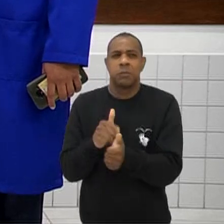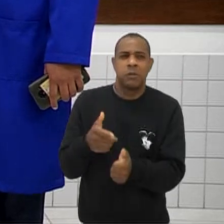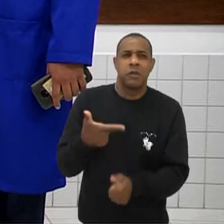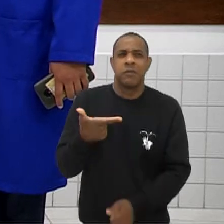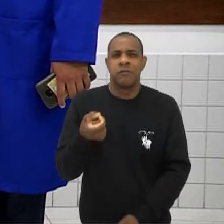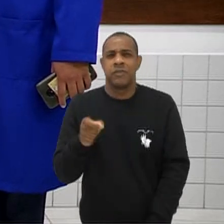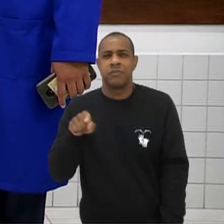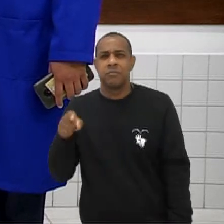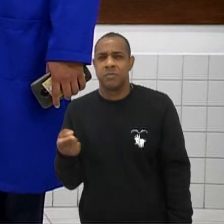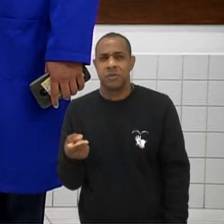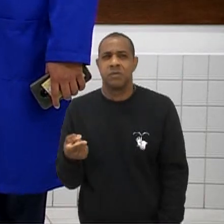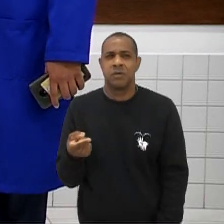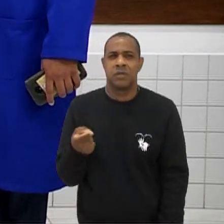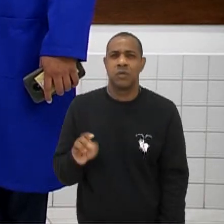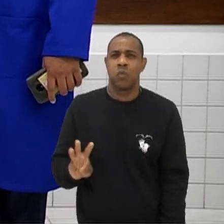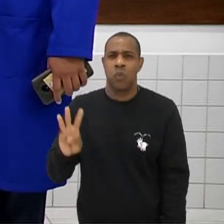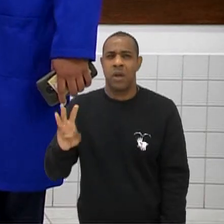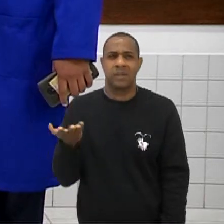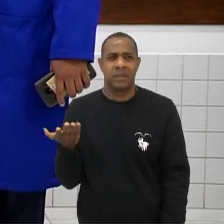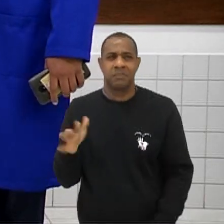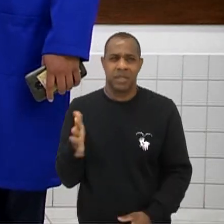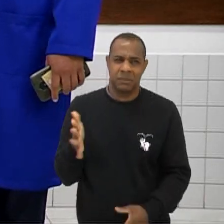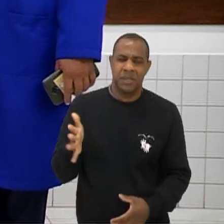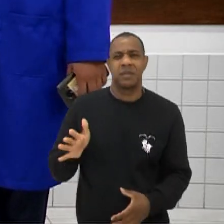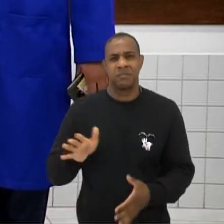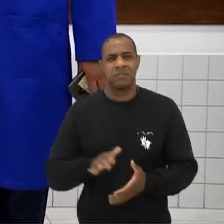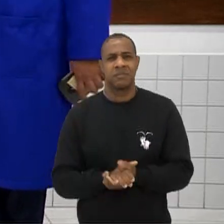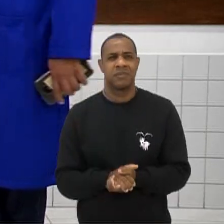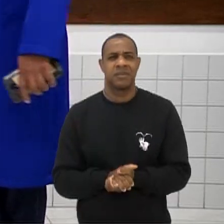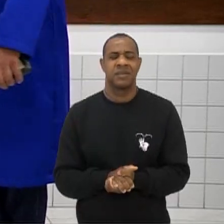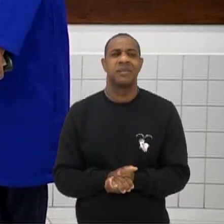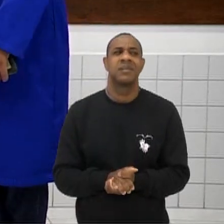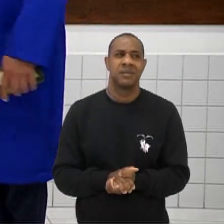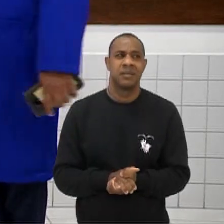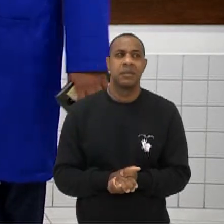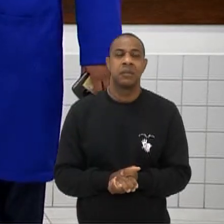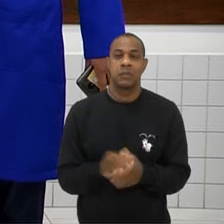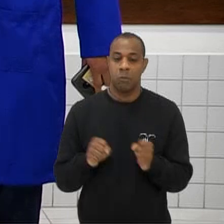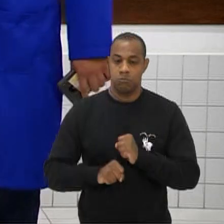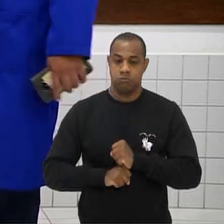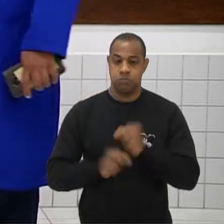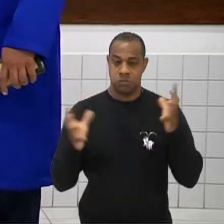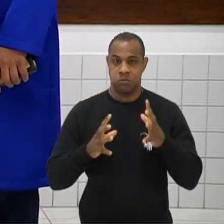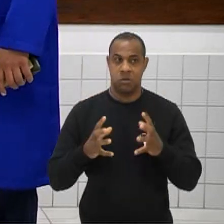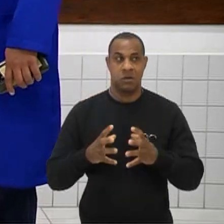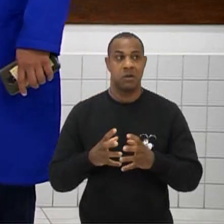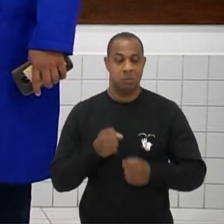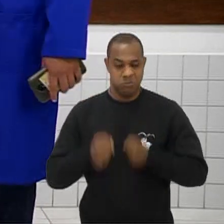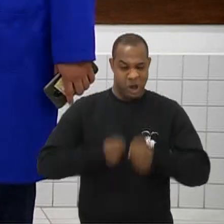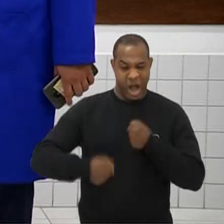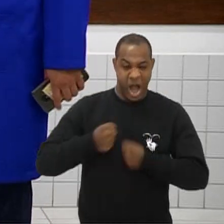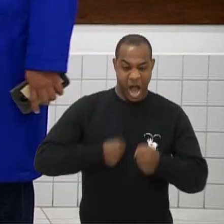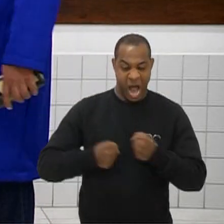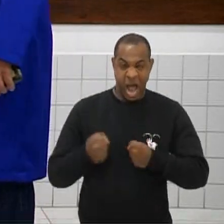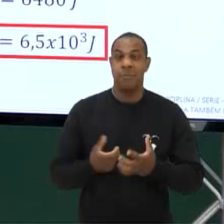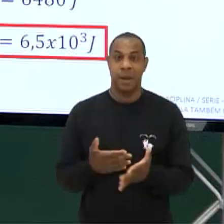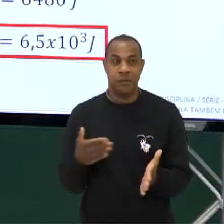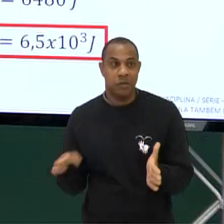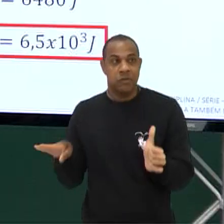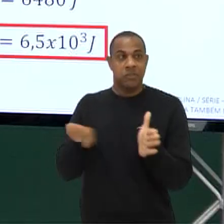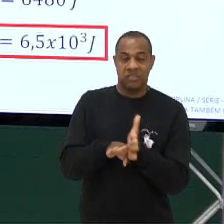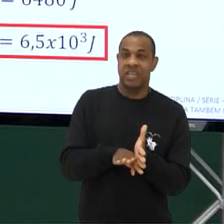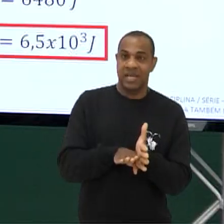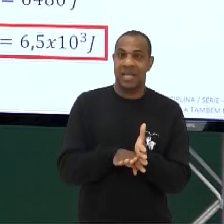.800 watts Cara 1.800 watts É por quê? Sim Cara Explosão Num cara desse Para poder chegar Naquela